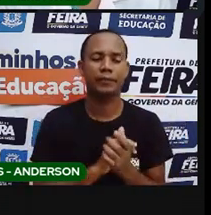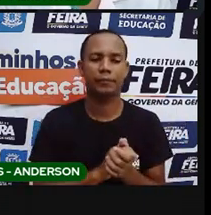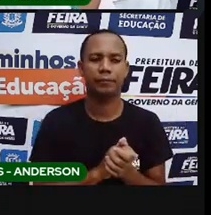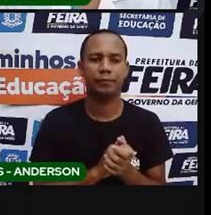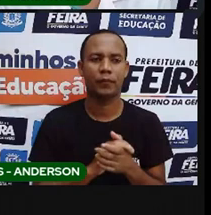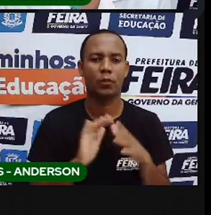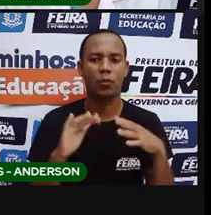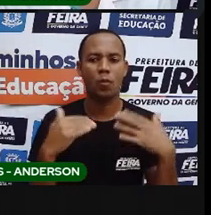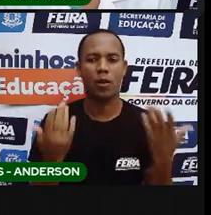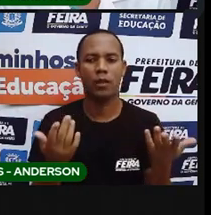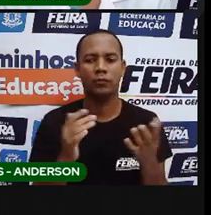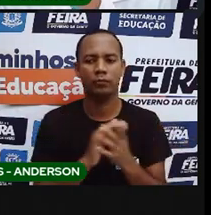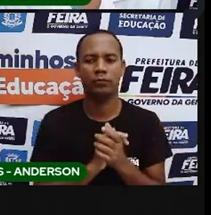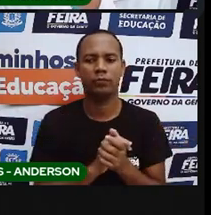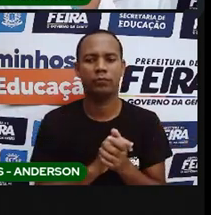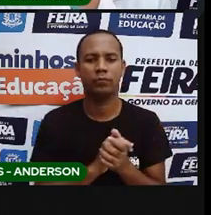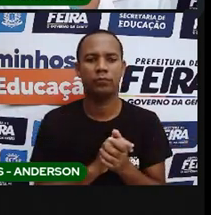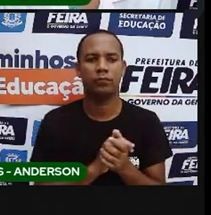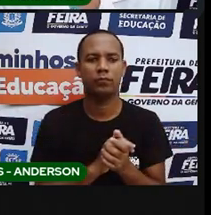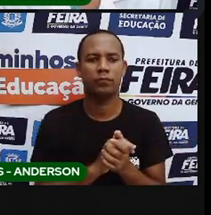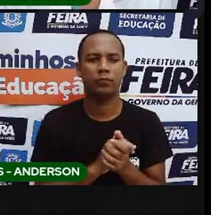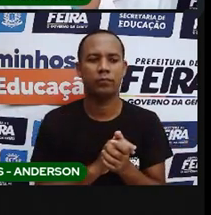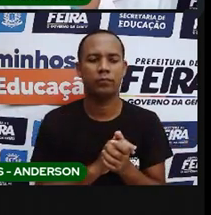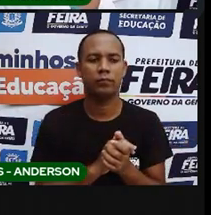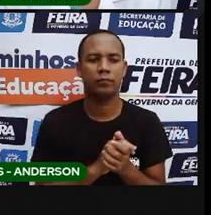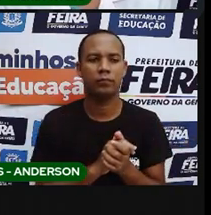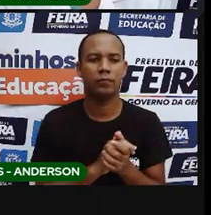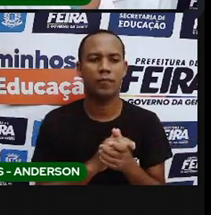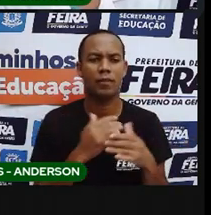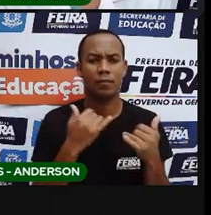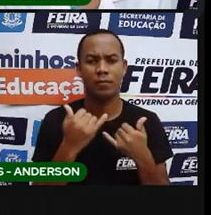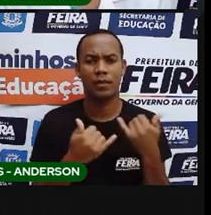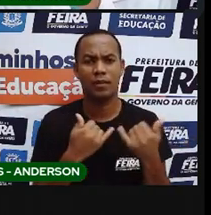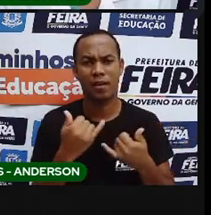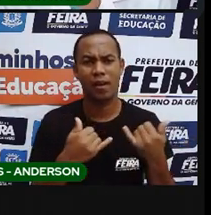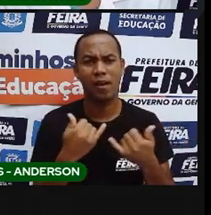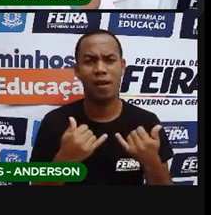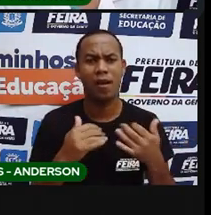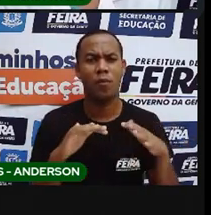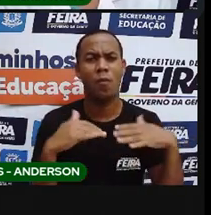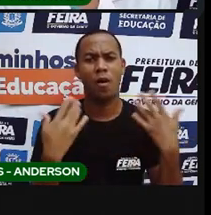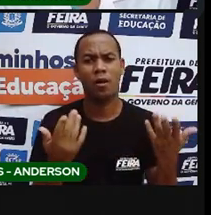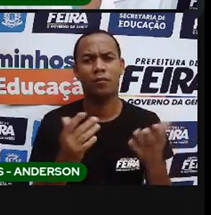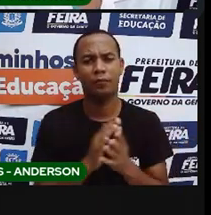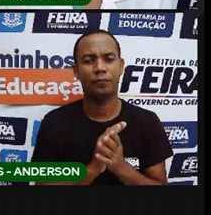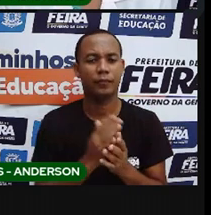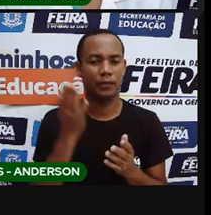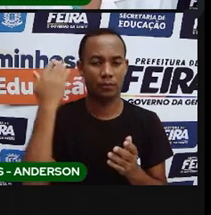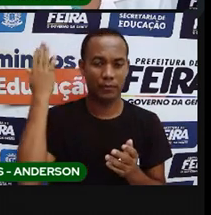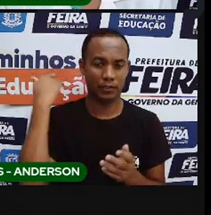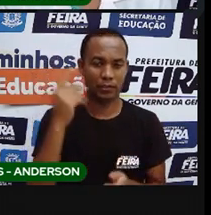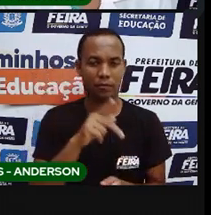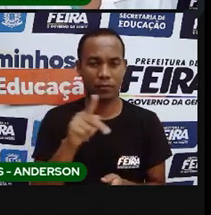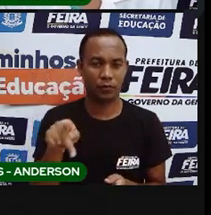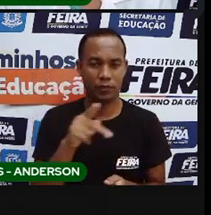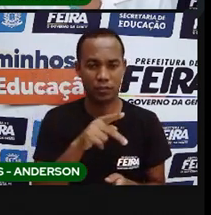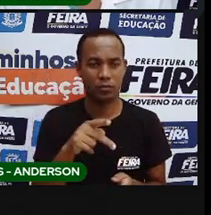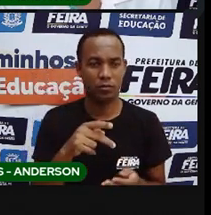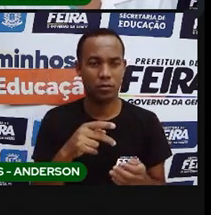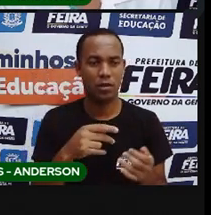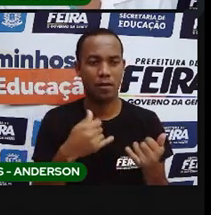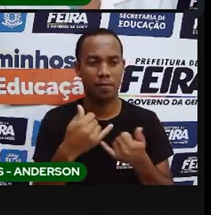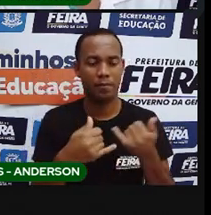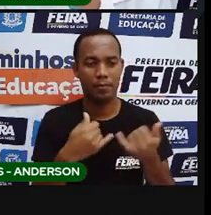costura. Eu gostava de brincar de costura. Eu gostava de costurar, brincava de boneca, pipa e